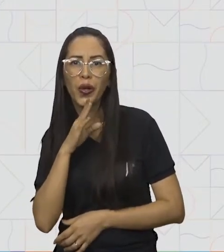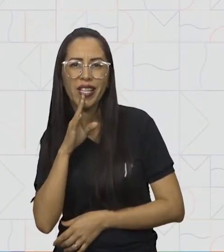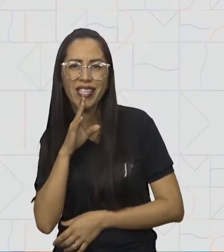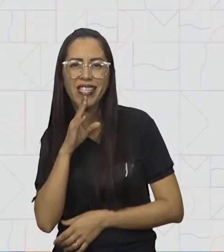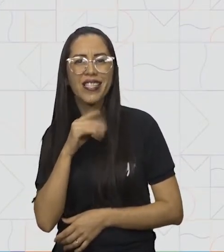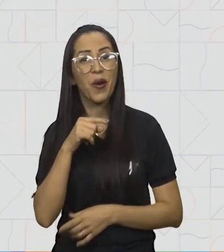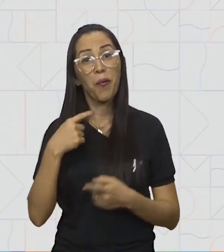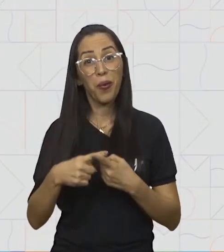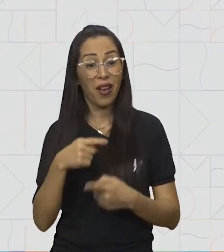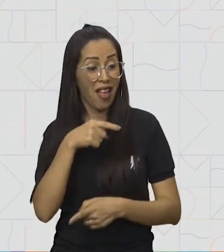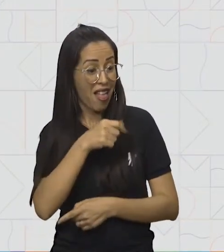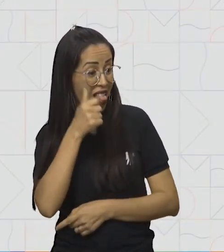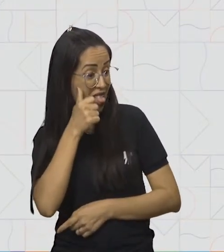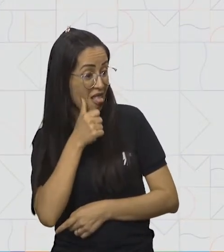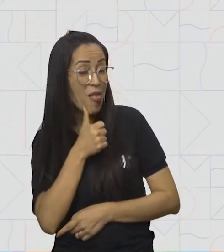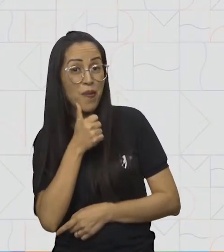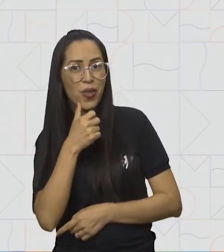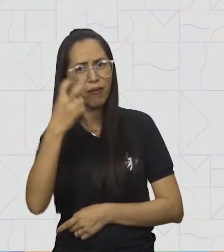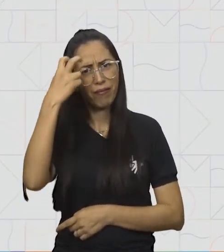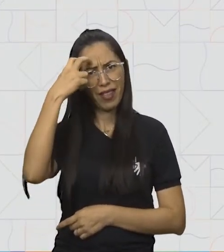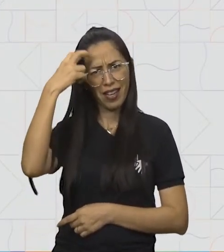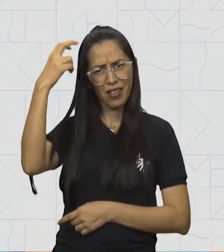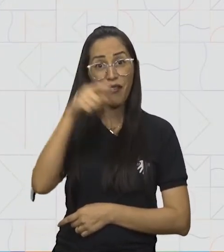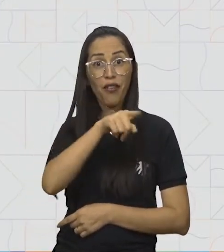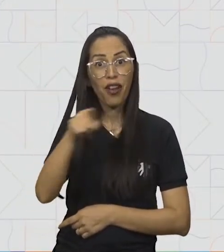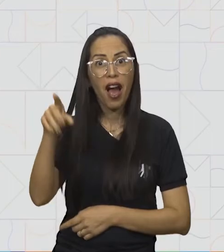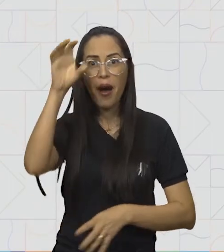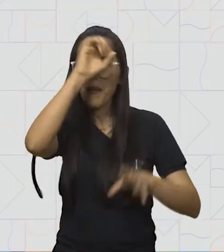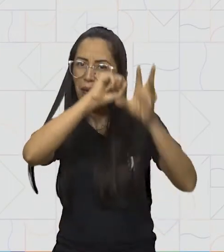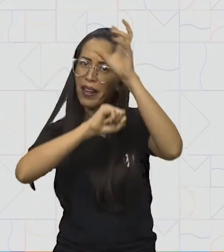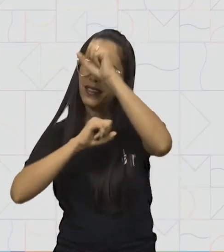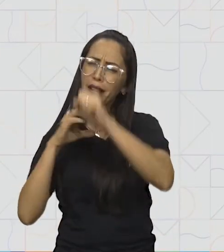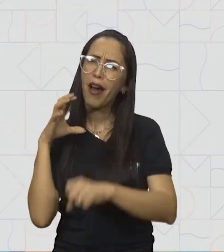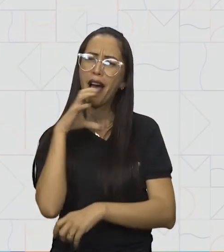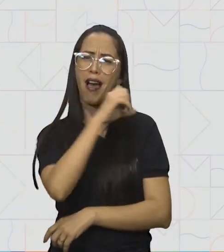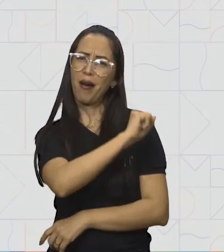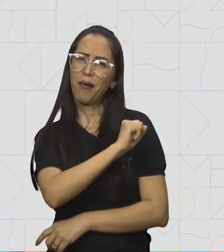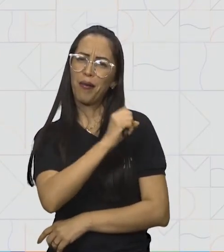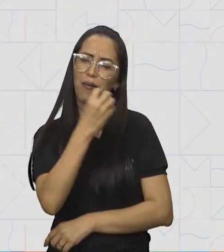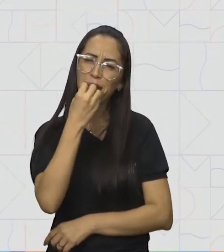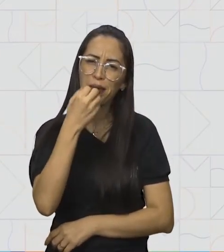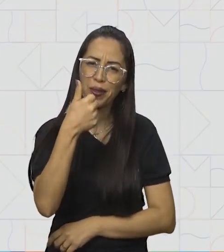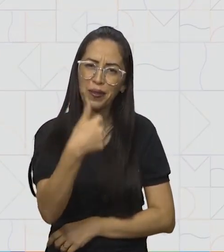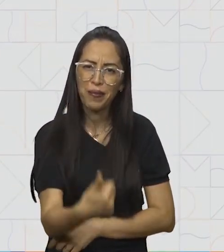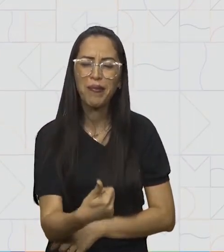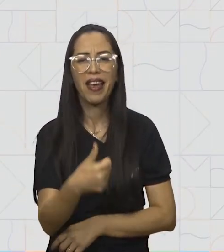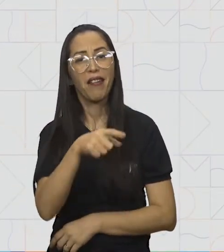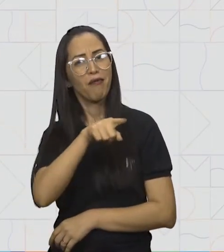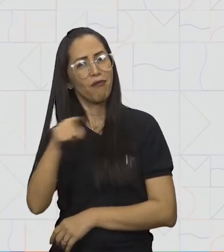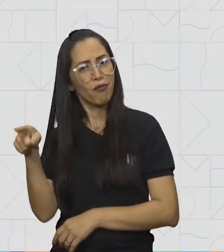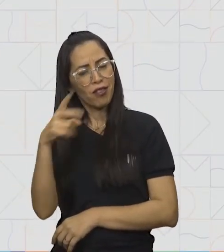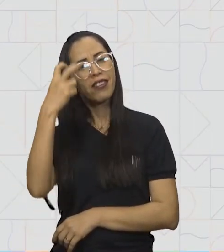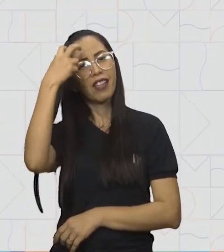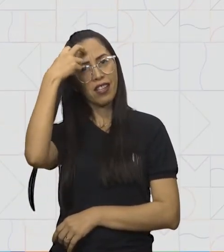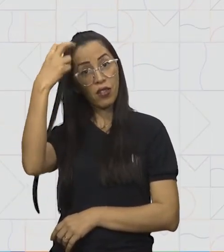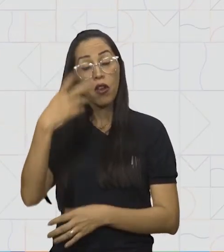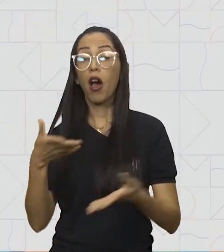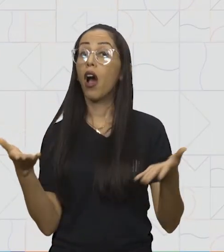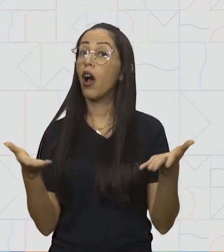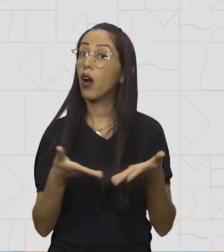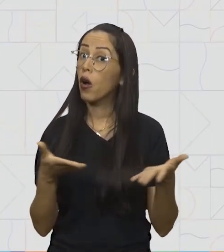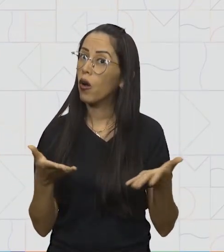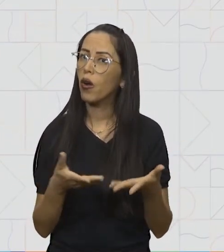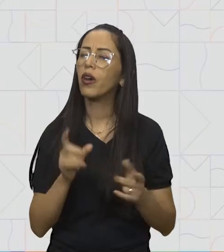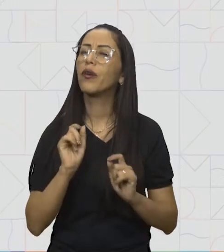vocês aprenderam rapidinho, não foi? Muito bem, garotada inteligente. Agora,